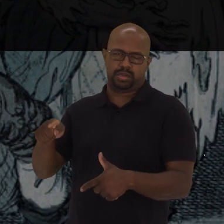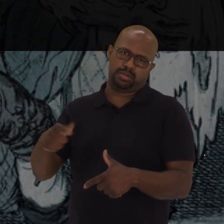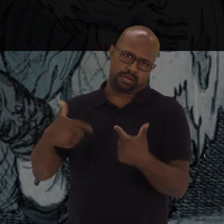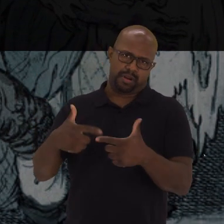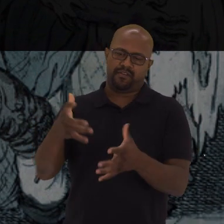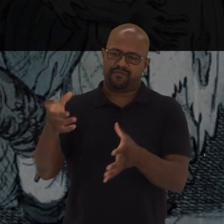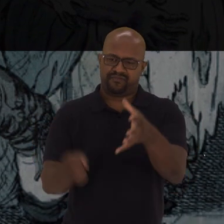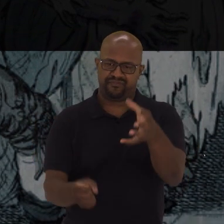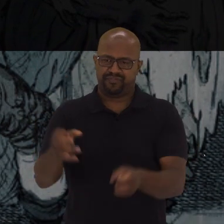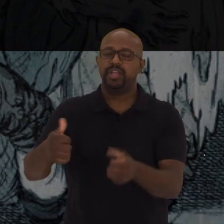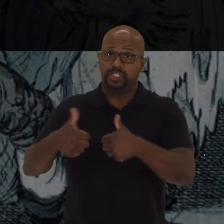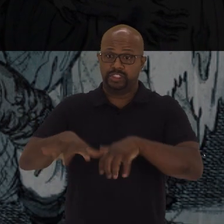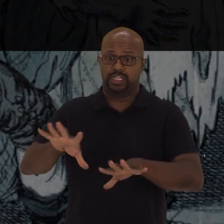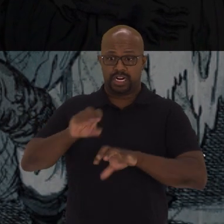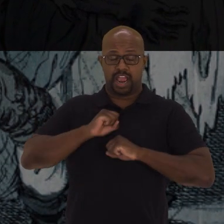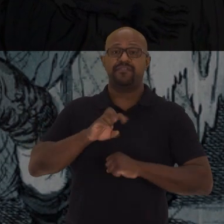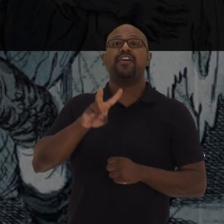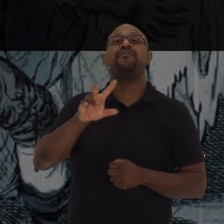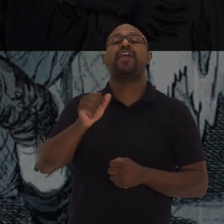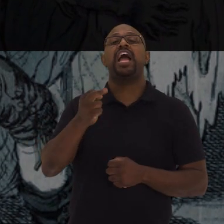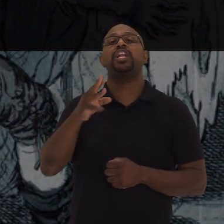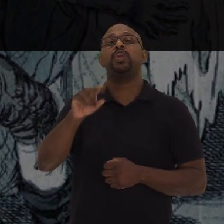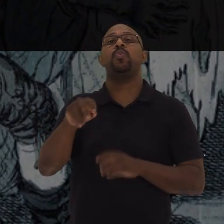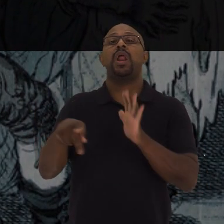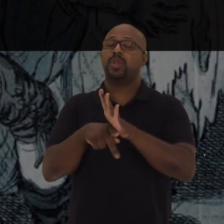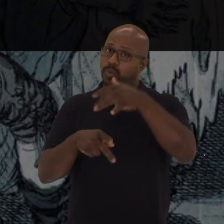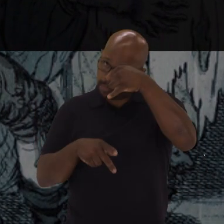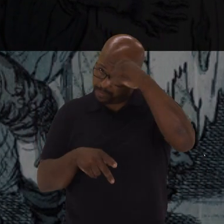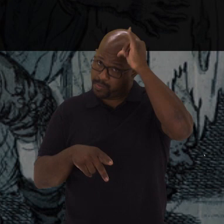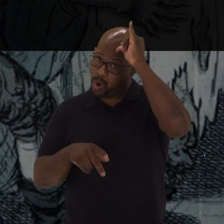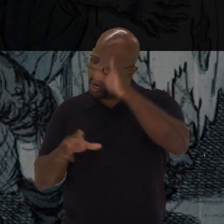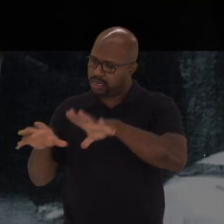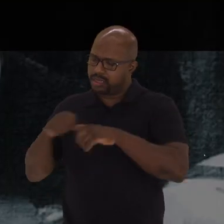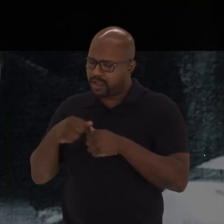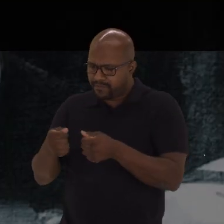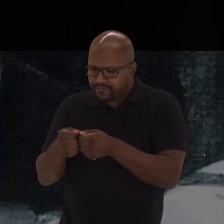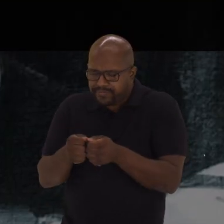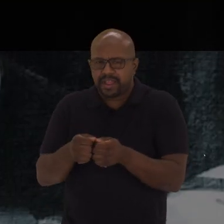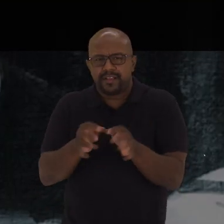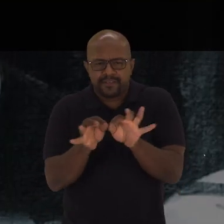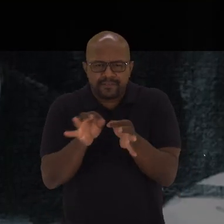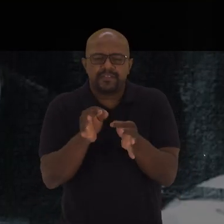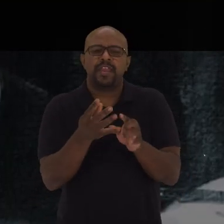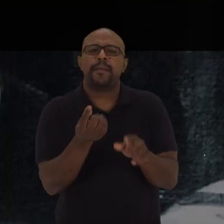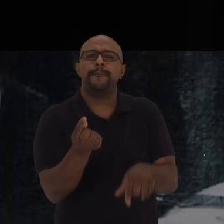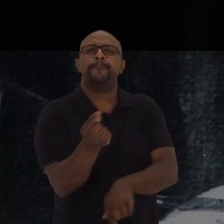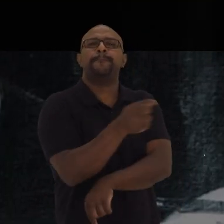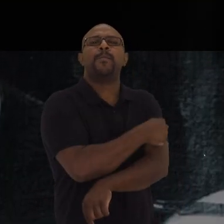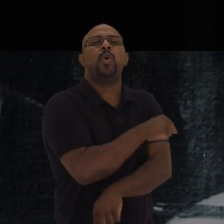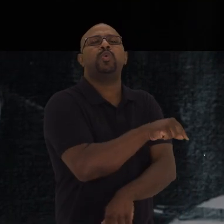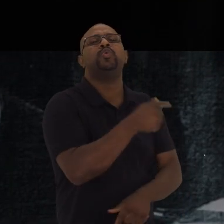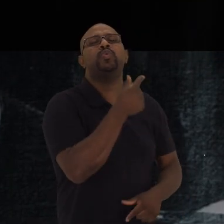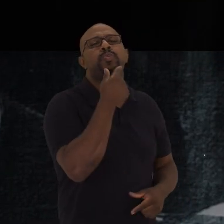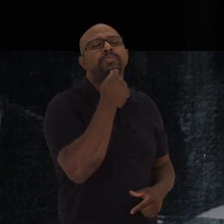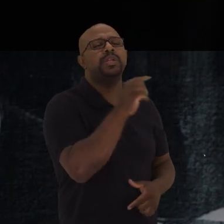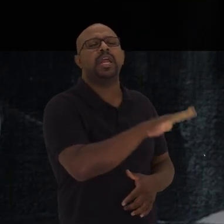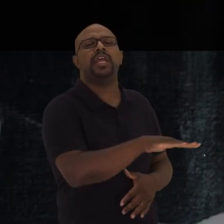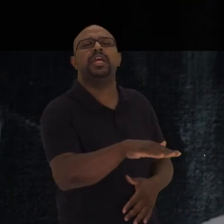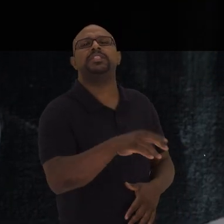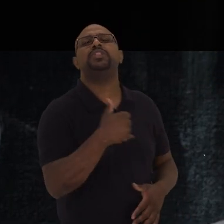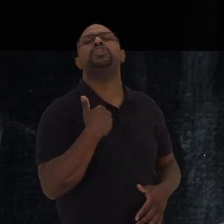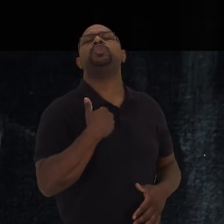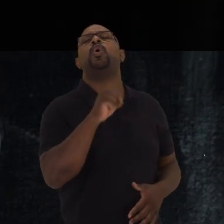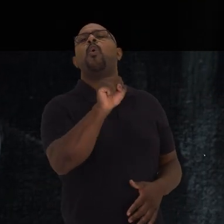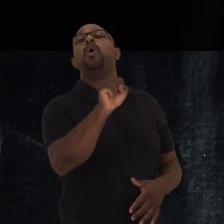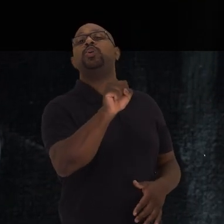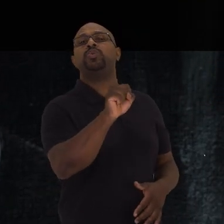Que estava com varíola bovina E pegou e inoculou Num garoto de 8 anos E aí o garoto